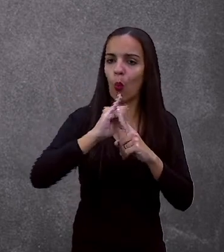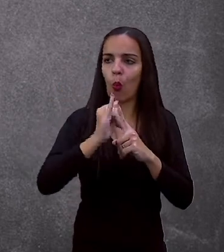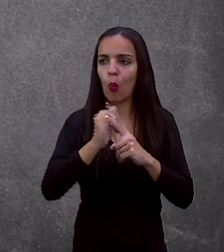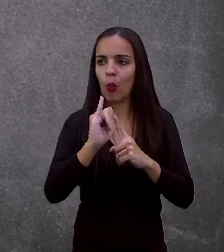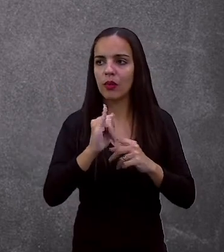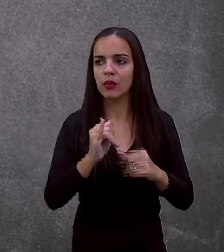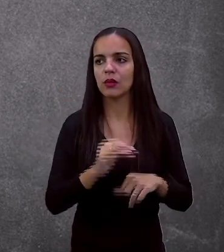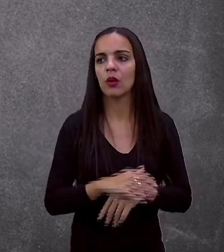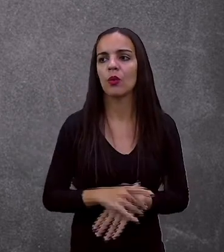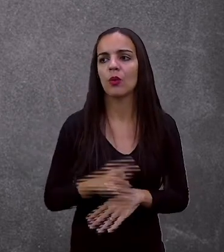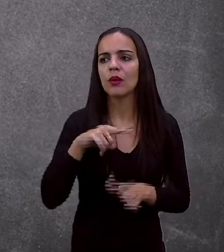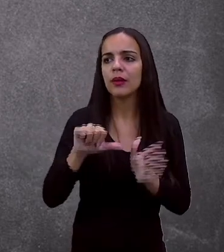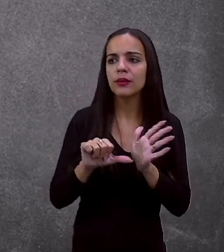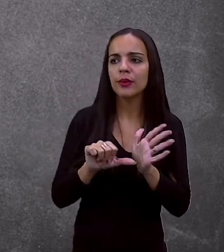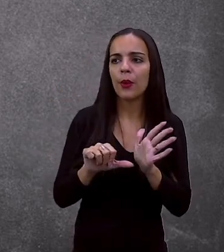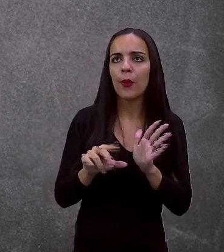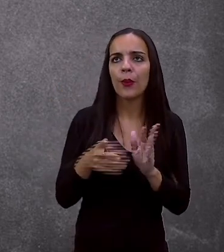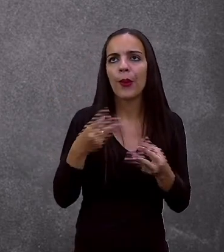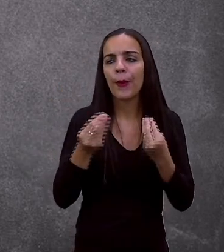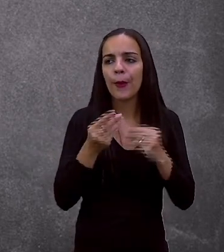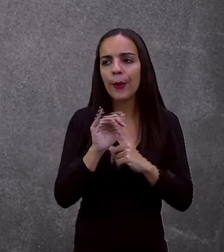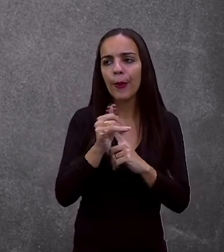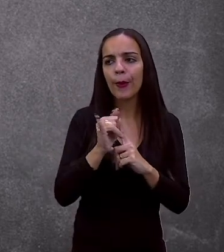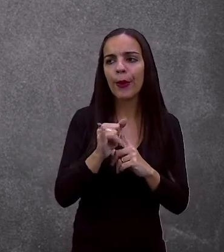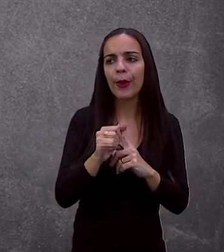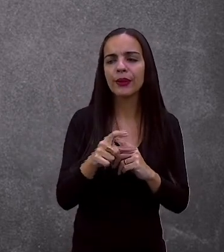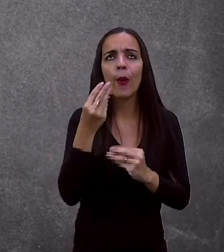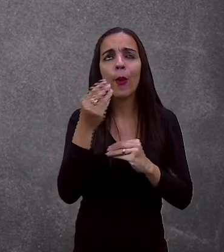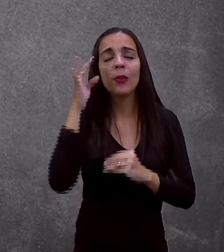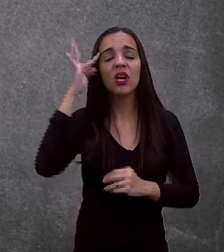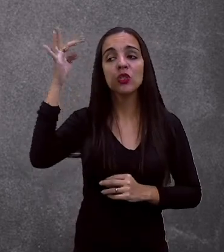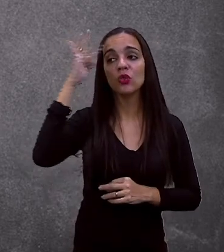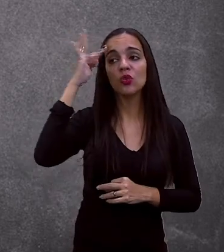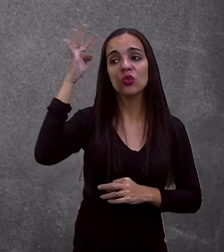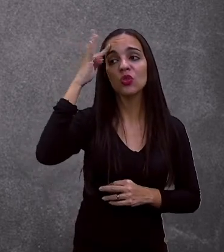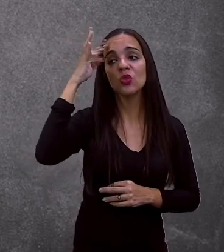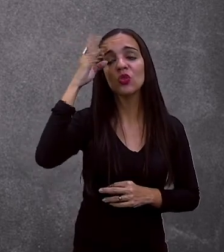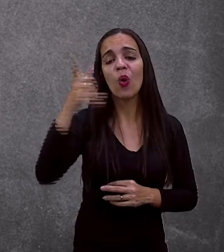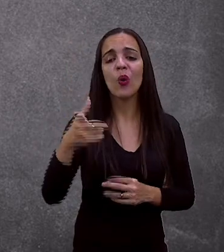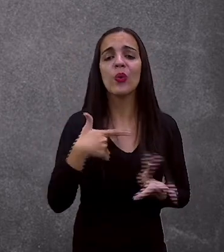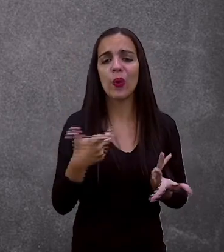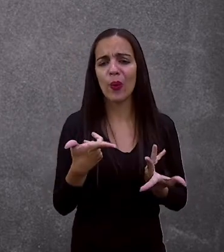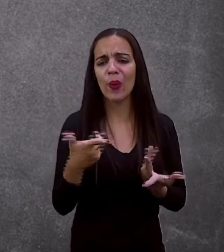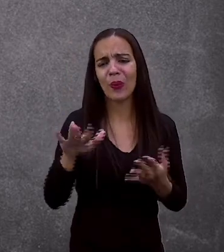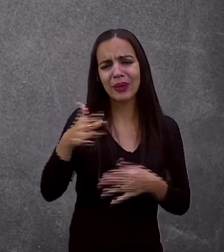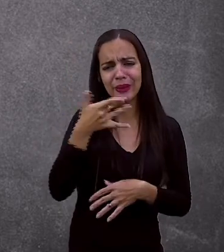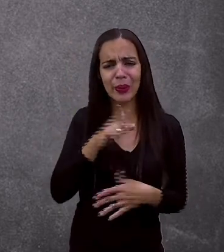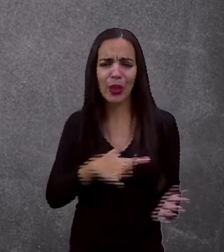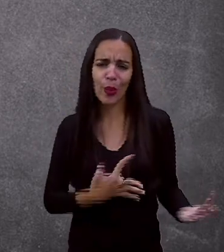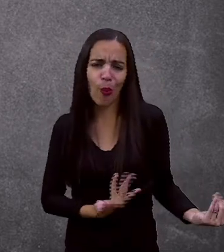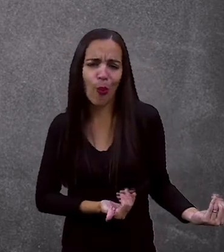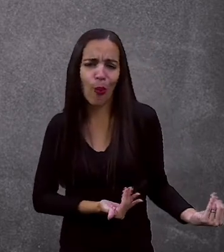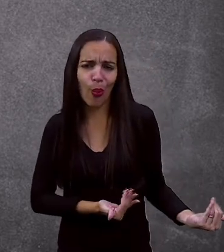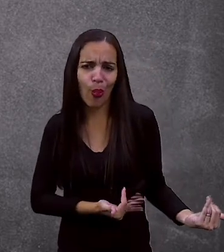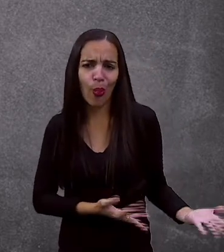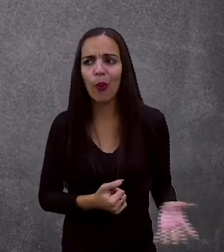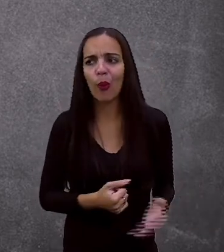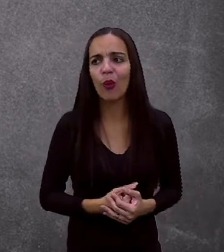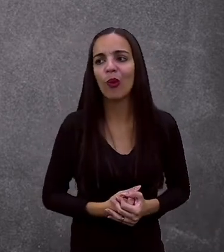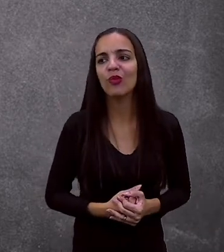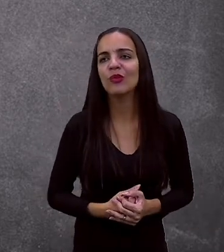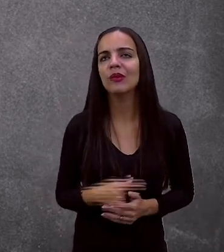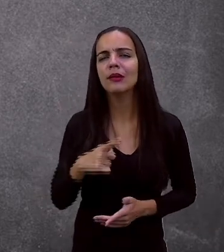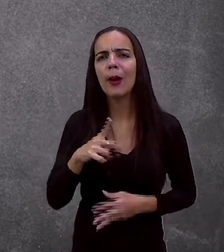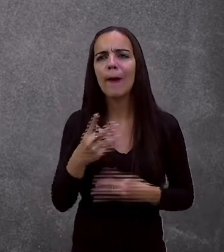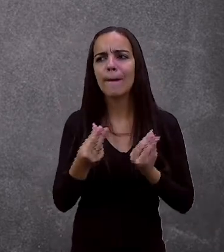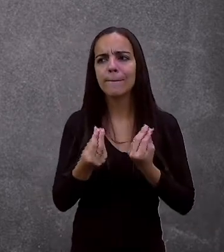O primeiro. O tão. Sonhado. Mas também. tão enganoso. O primeiro beijo dele. Então.